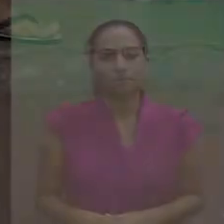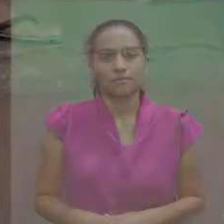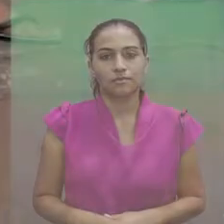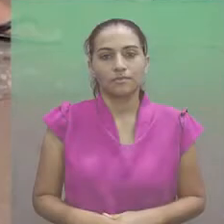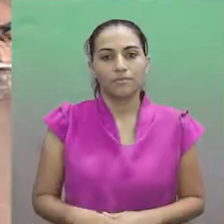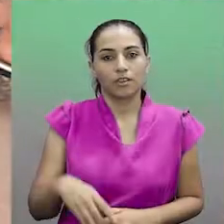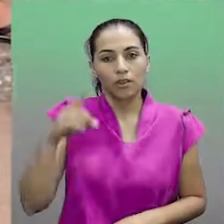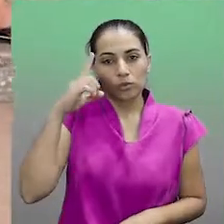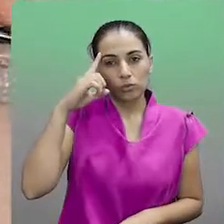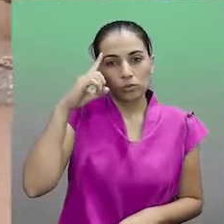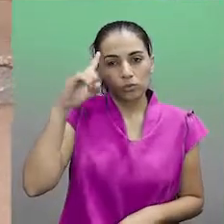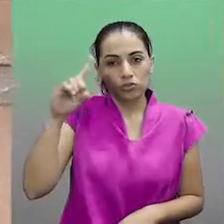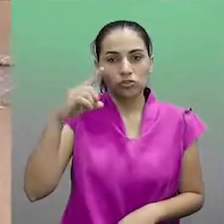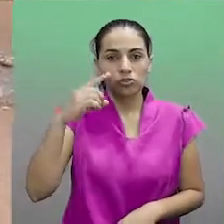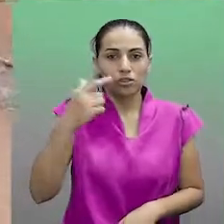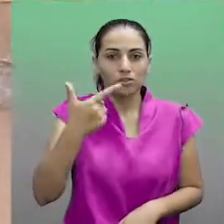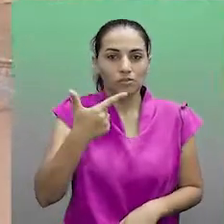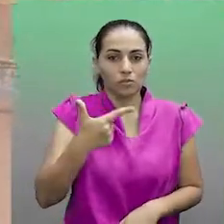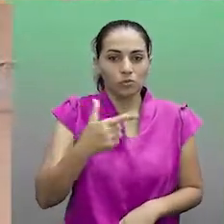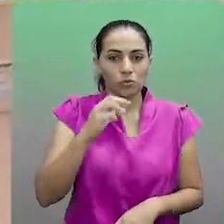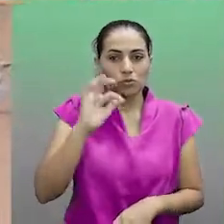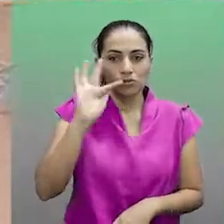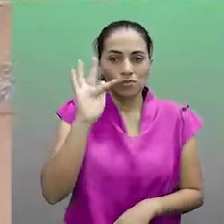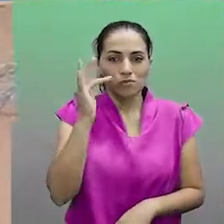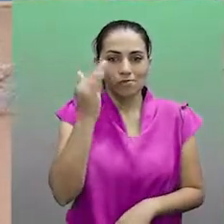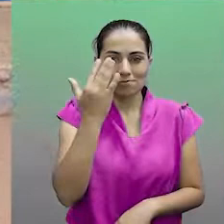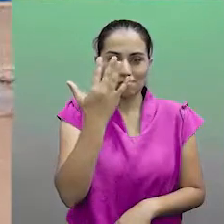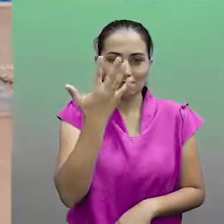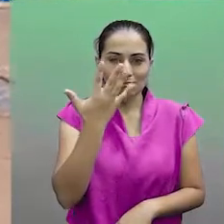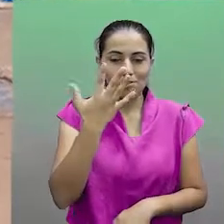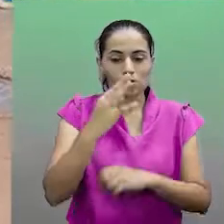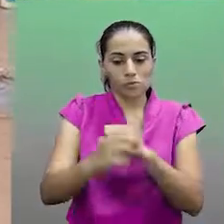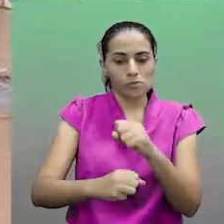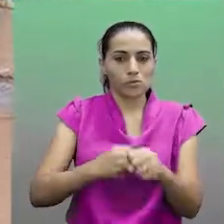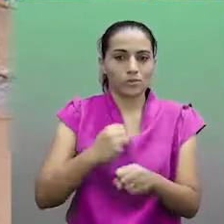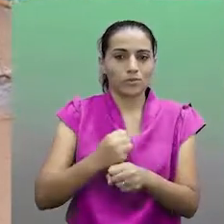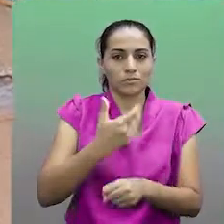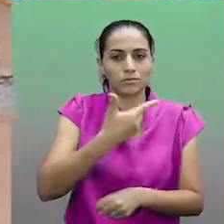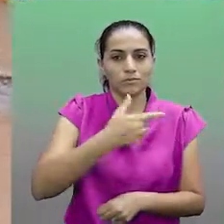Dia 2 de fevereiro de 2002.